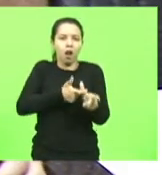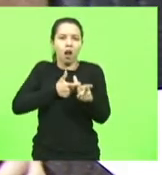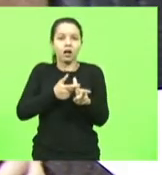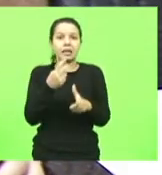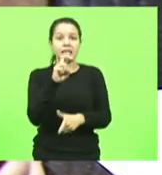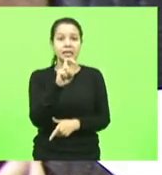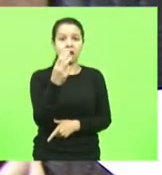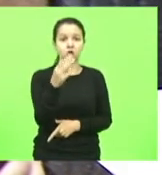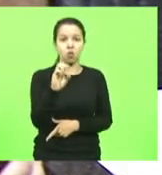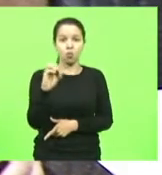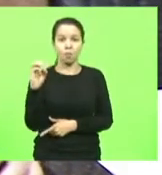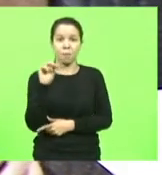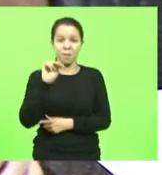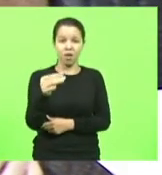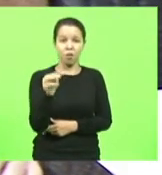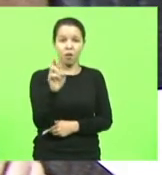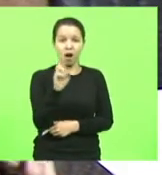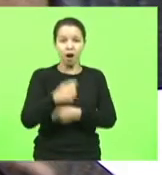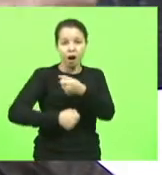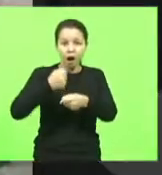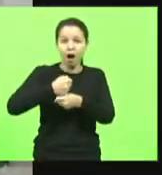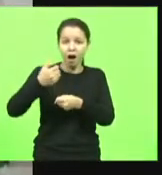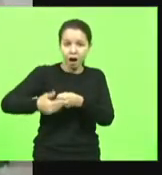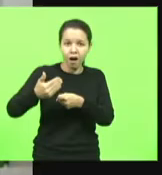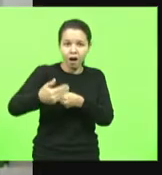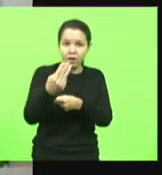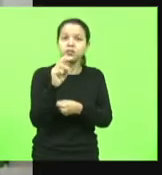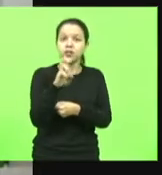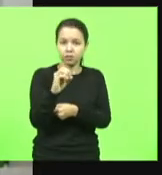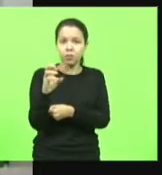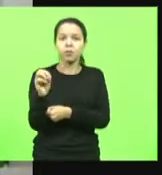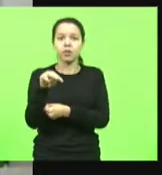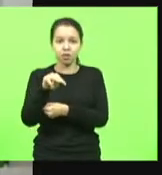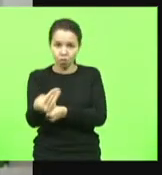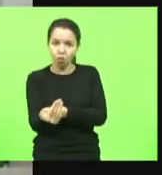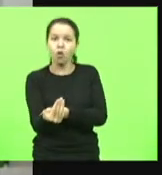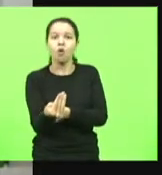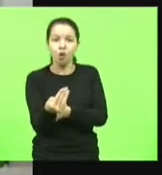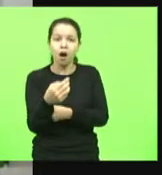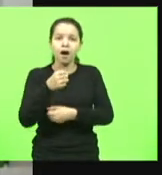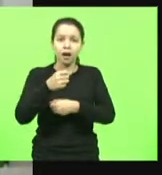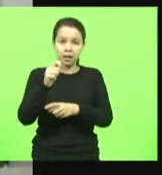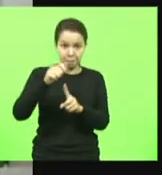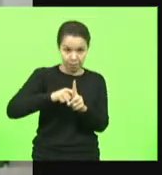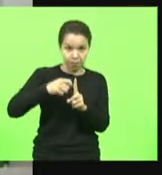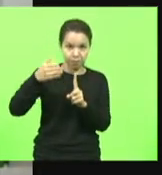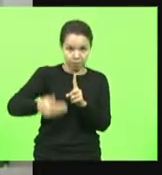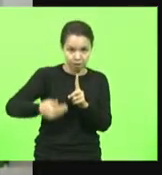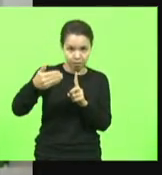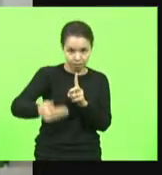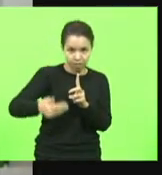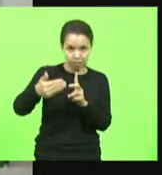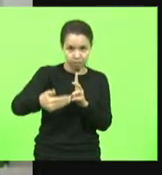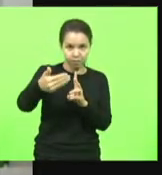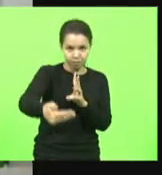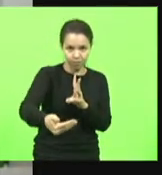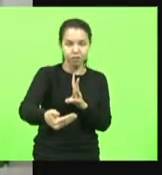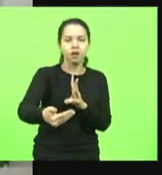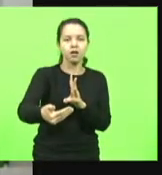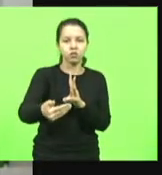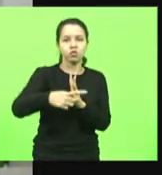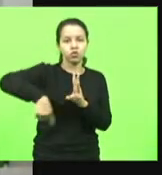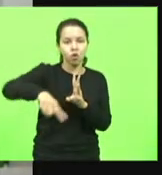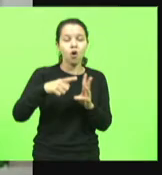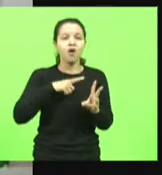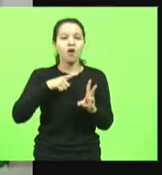por ano. Por ano. É isso mesmo. 500 milhões. 500 milhões. A cada mês, a cada mês, nós